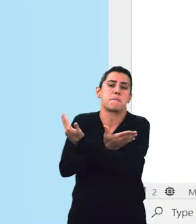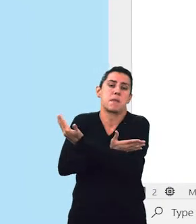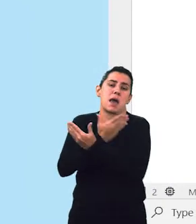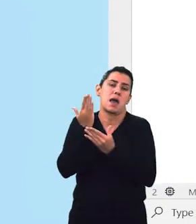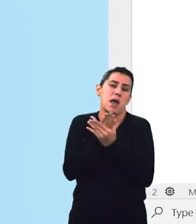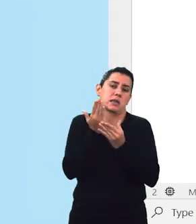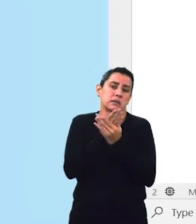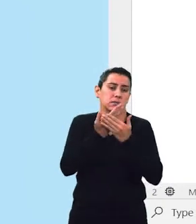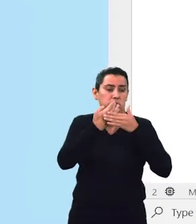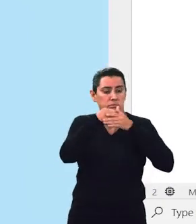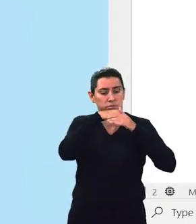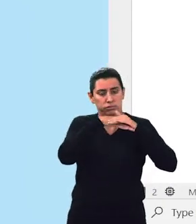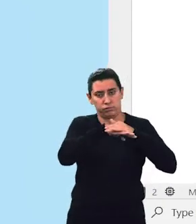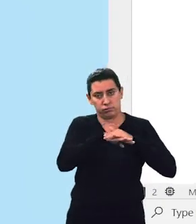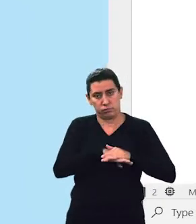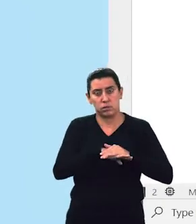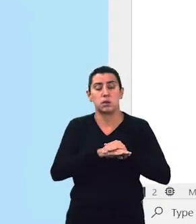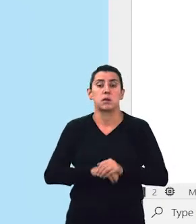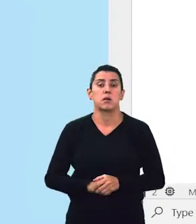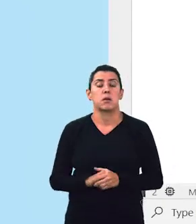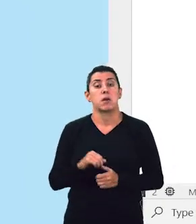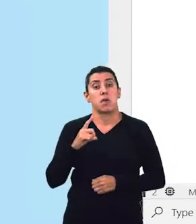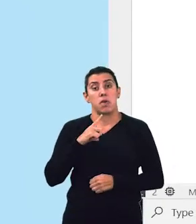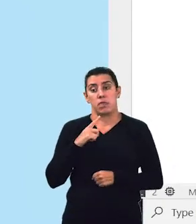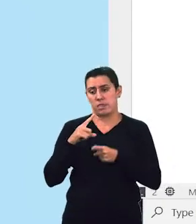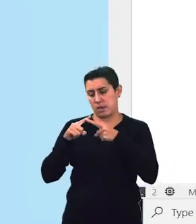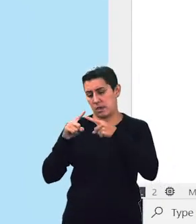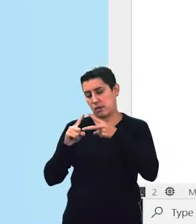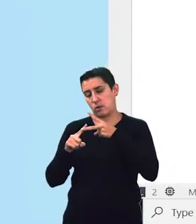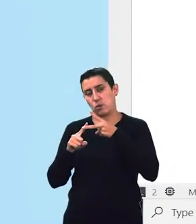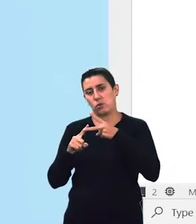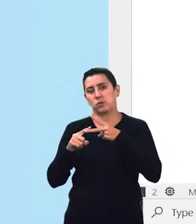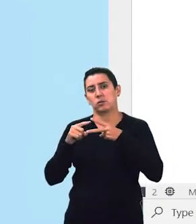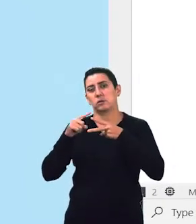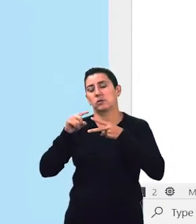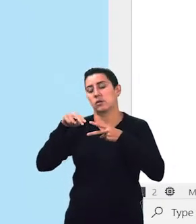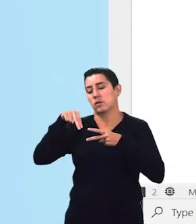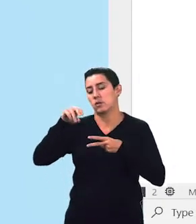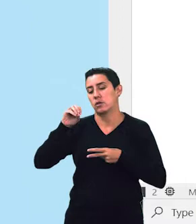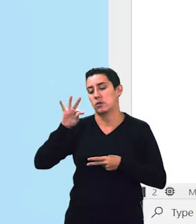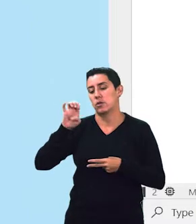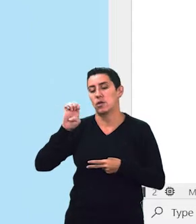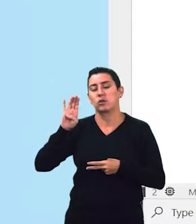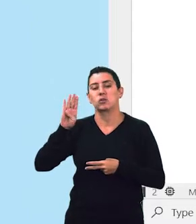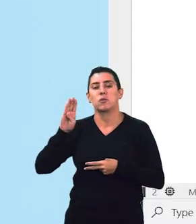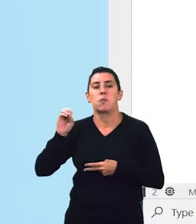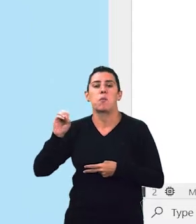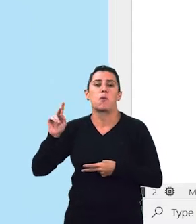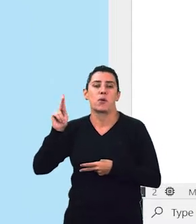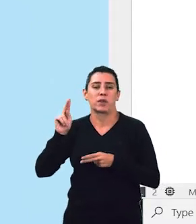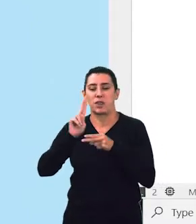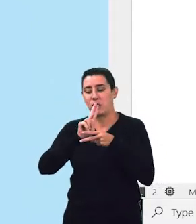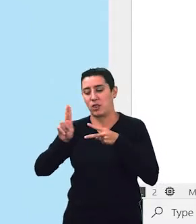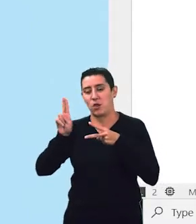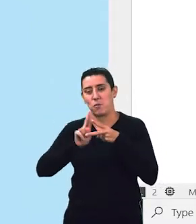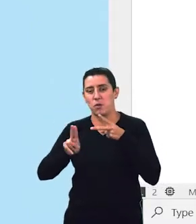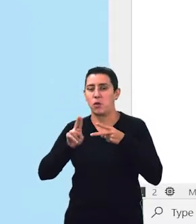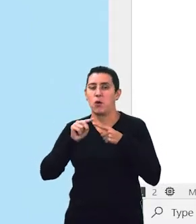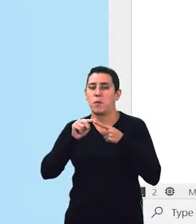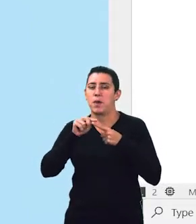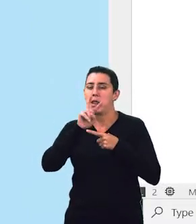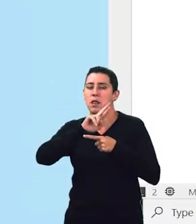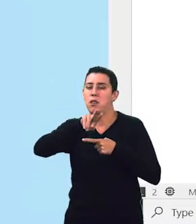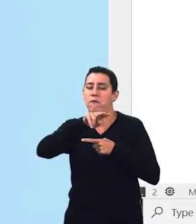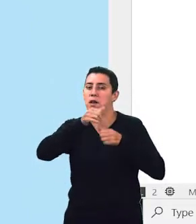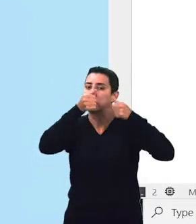No caso, eu deixei dois notebooks aqui. Não vou entrar em toda a conceituação da parte de ciência de dados, porque aí é outro tema, outro